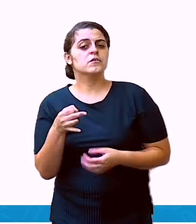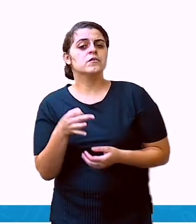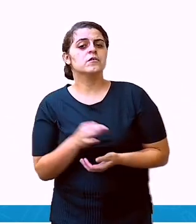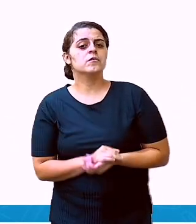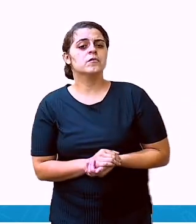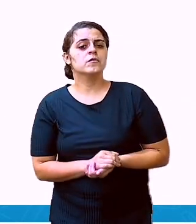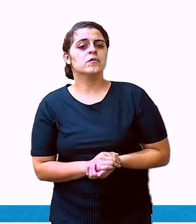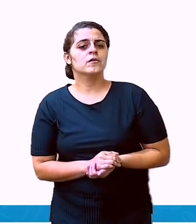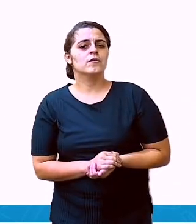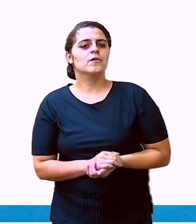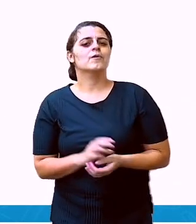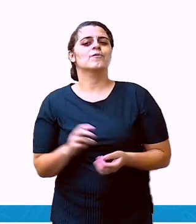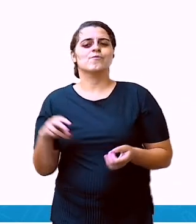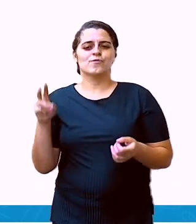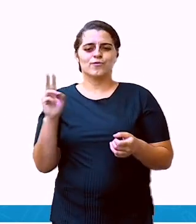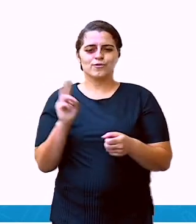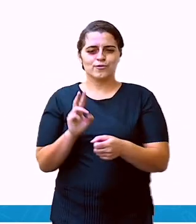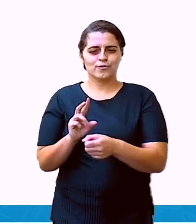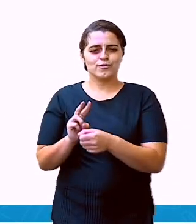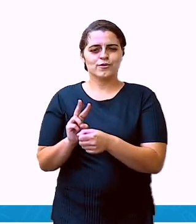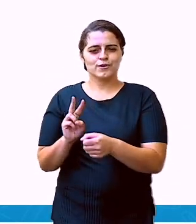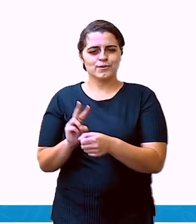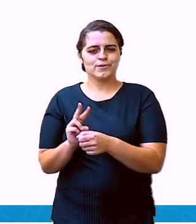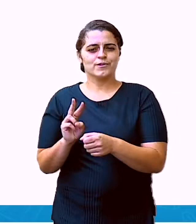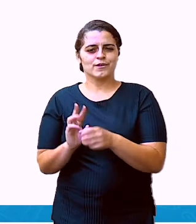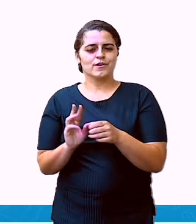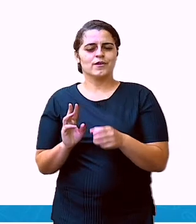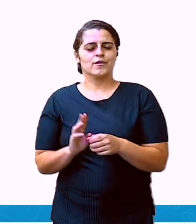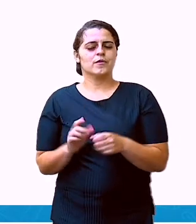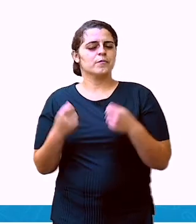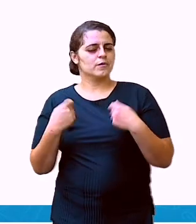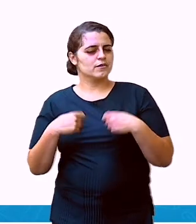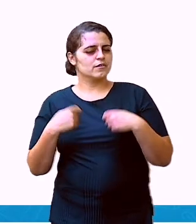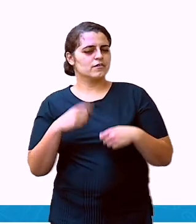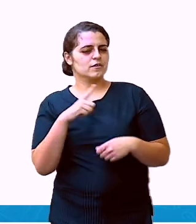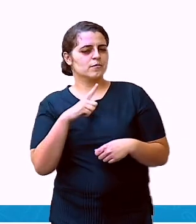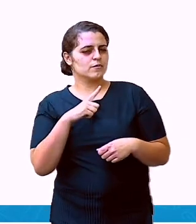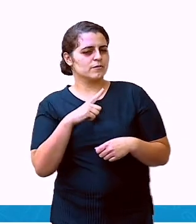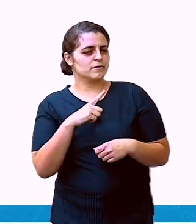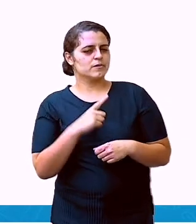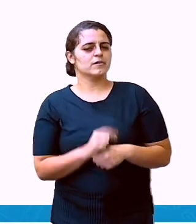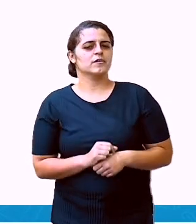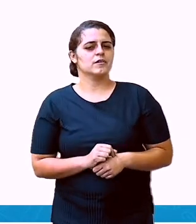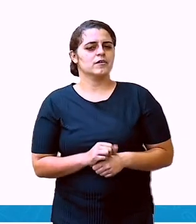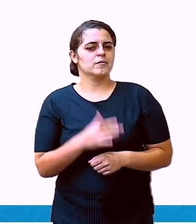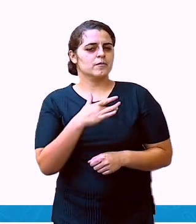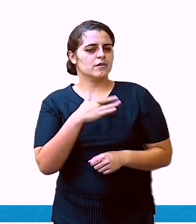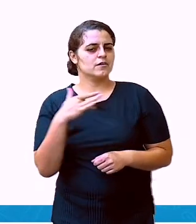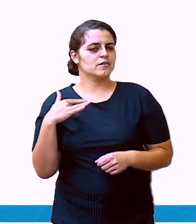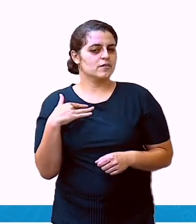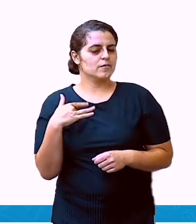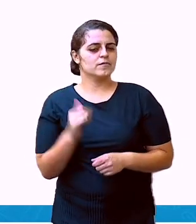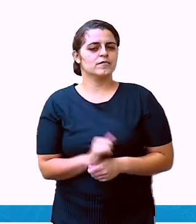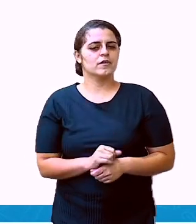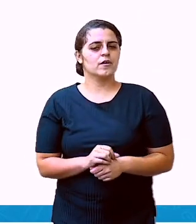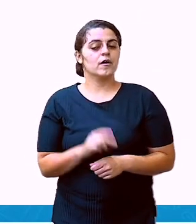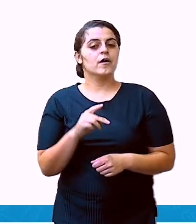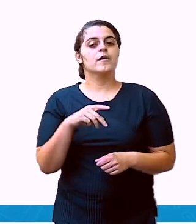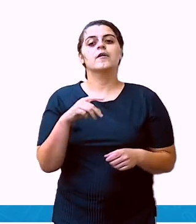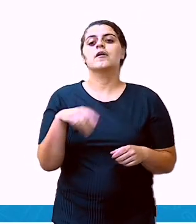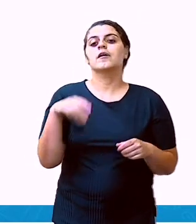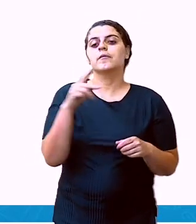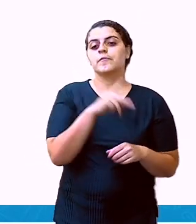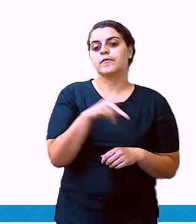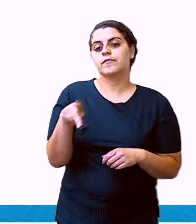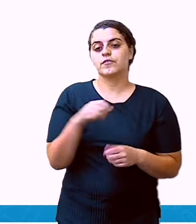acertou. São os cuidados que nós devemos ter. A professora Nilzinha escreveu os